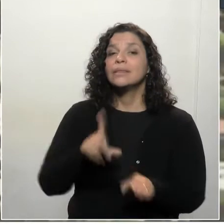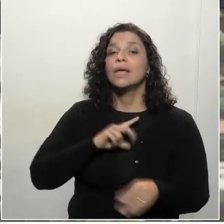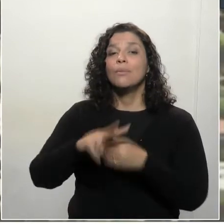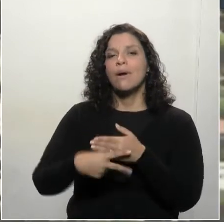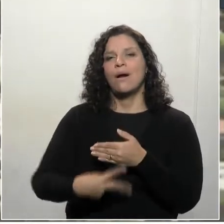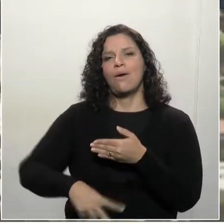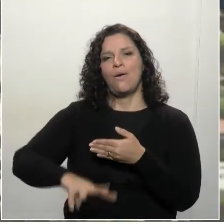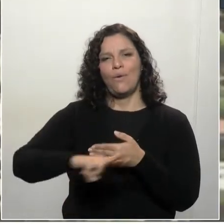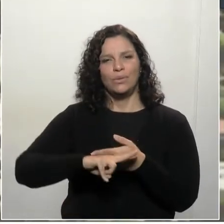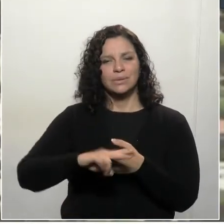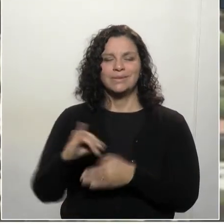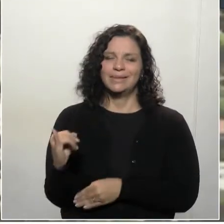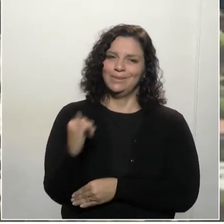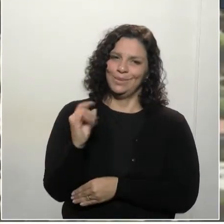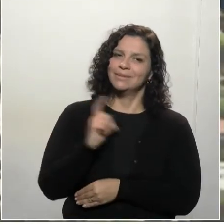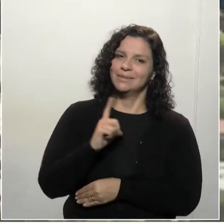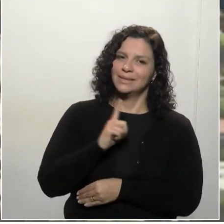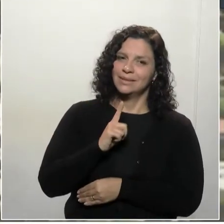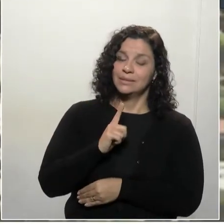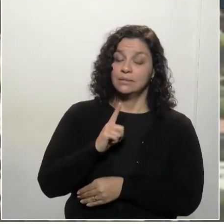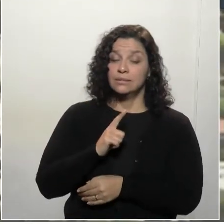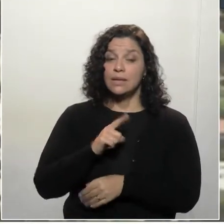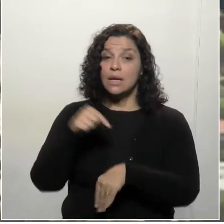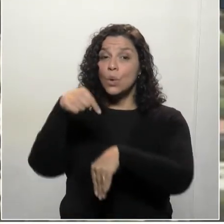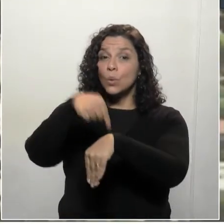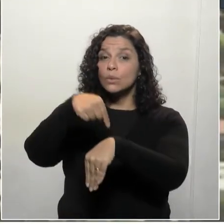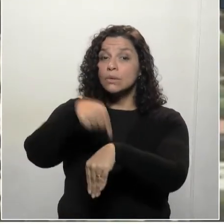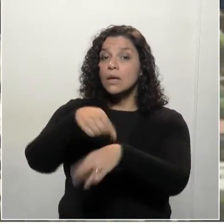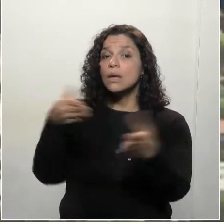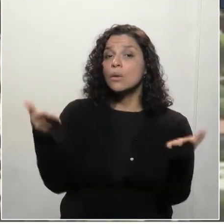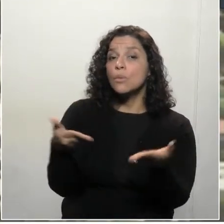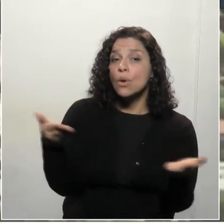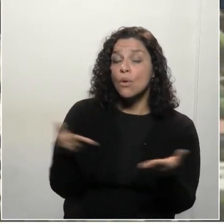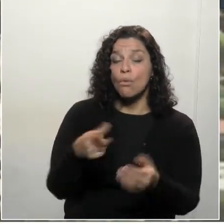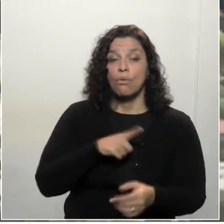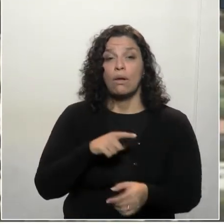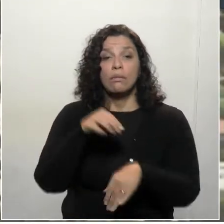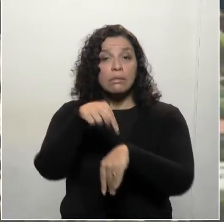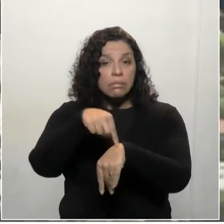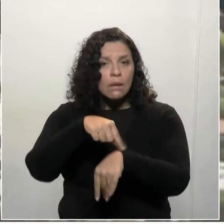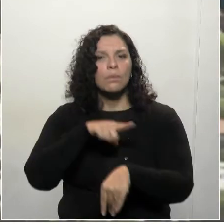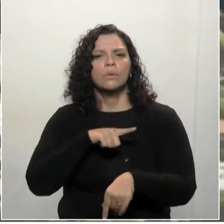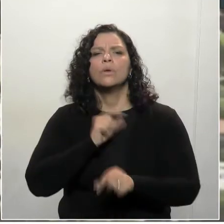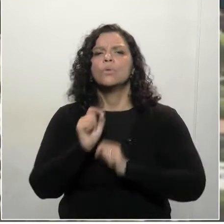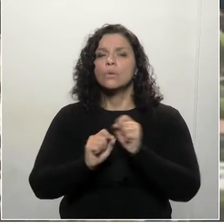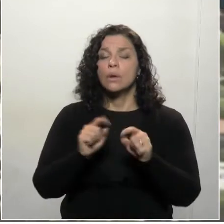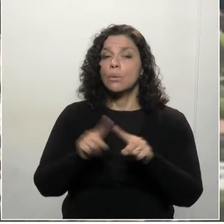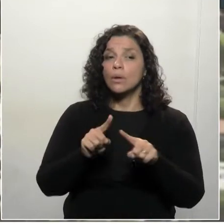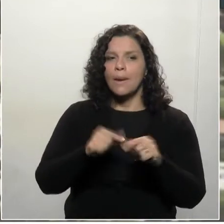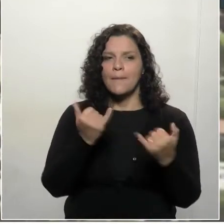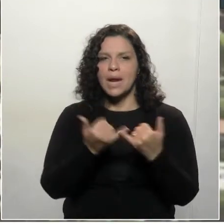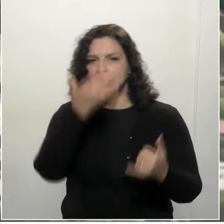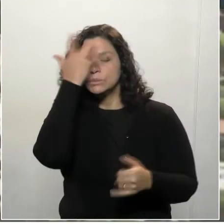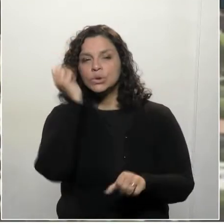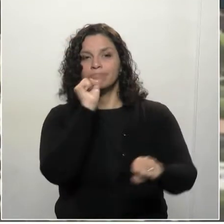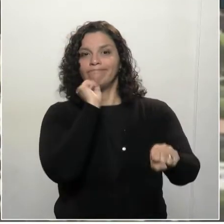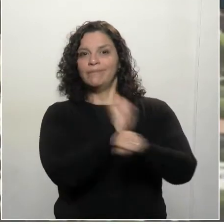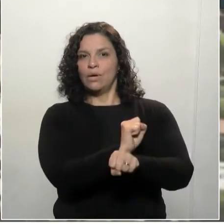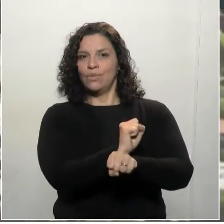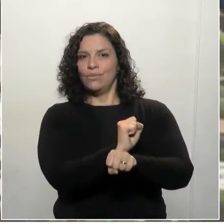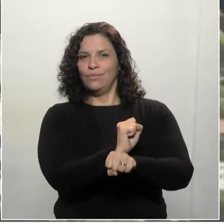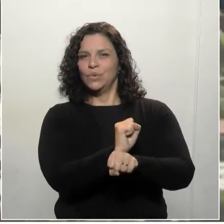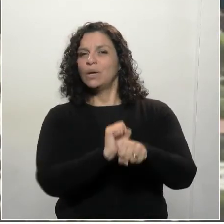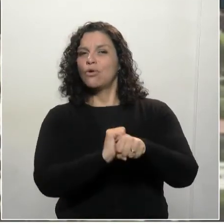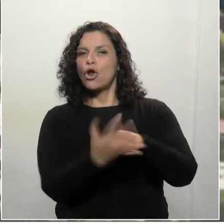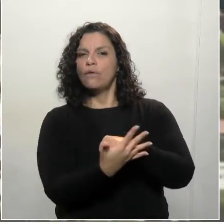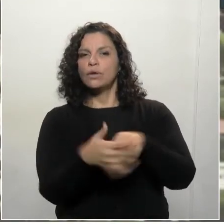consequência fundamental. Deu o tempo necessário, está dando o tempo necessário, porque precou um pouco a incidência